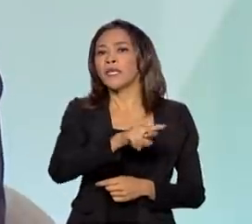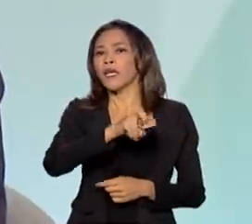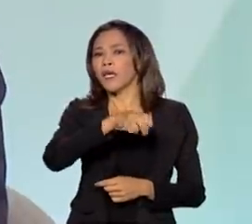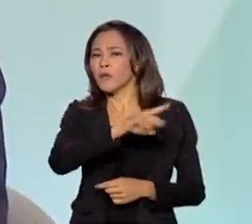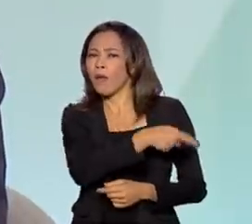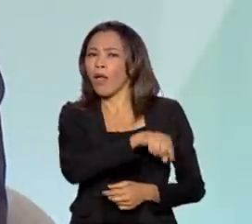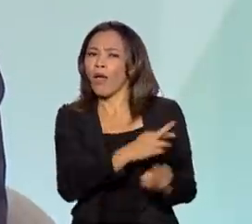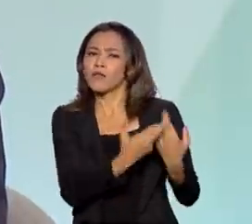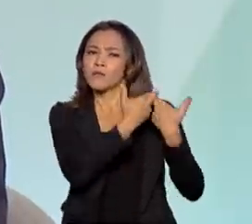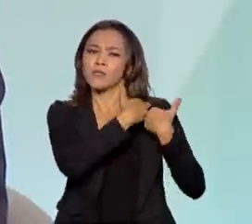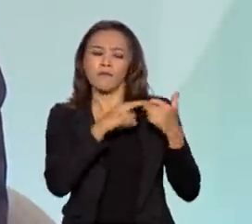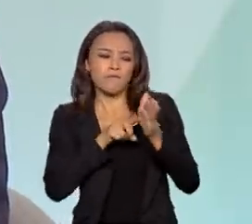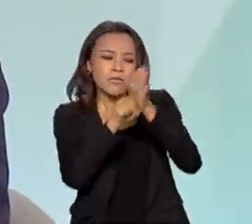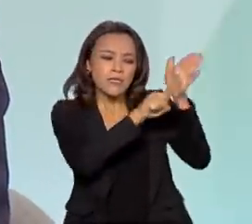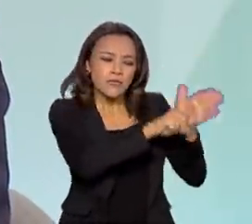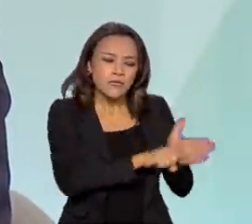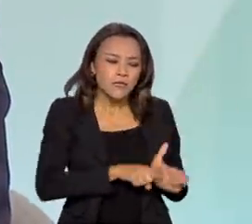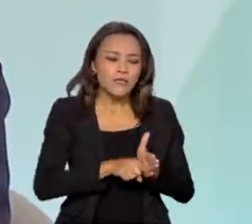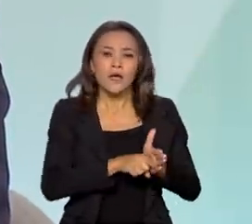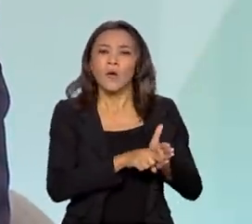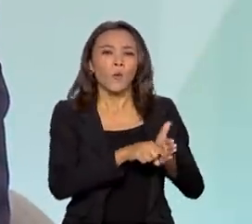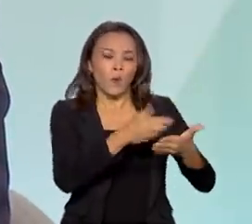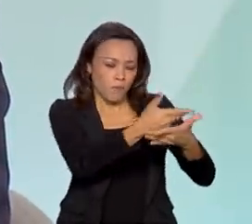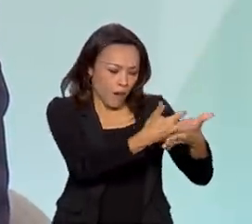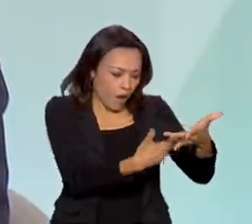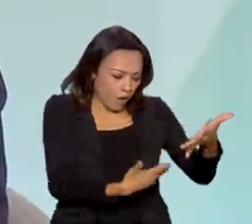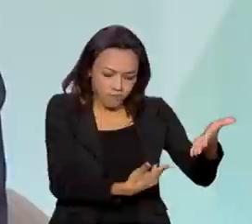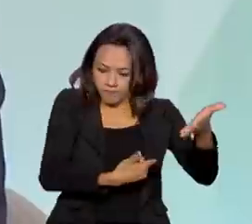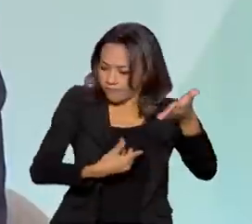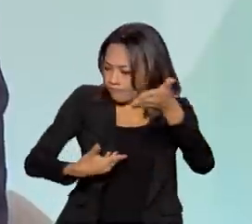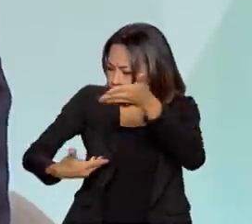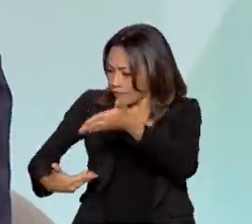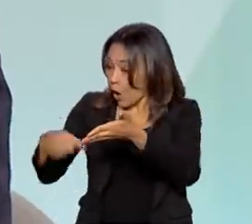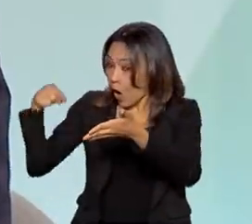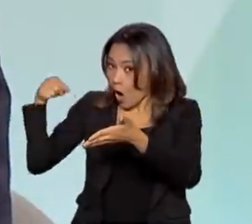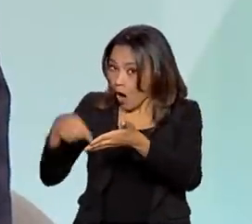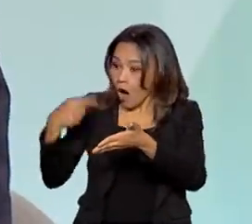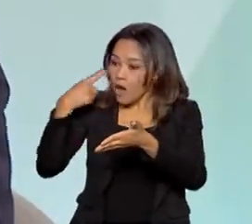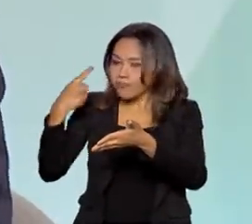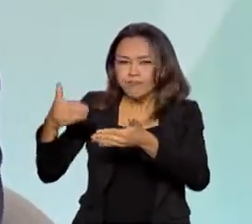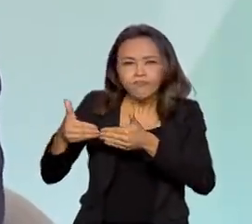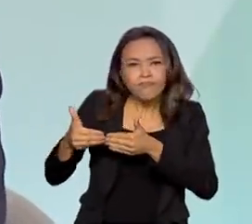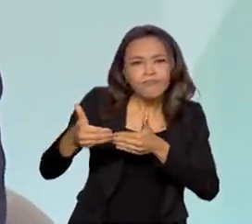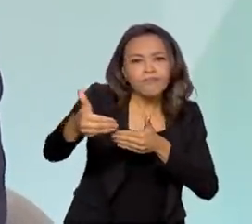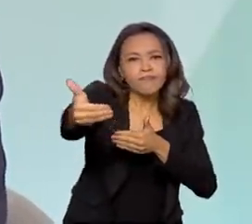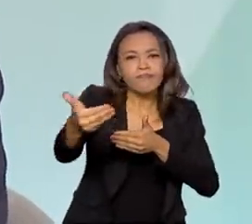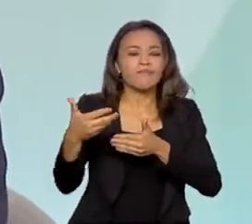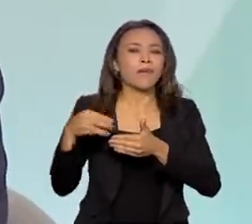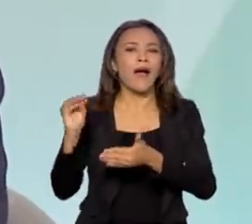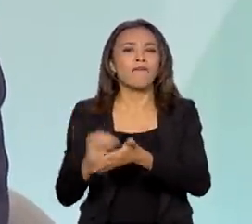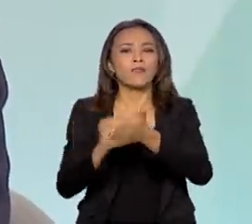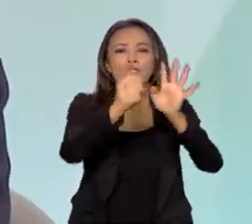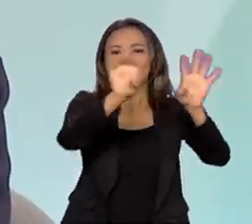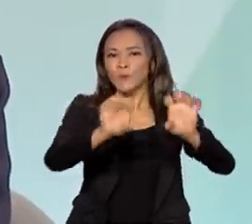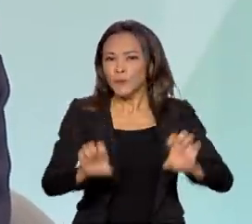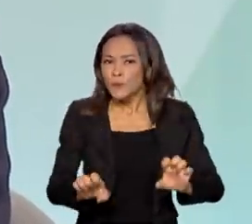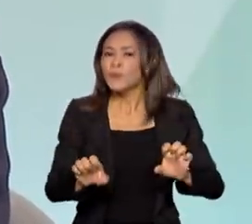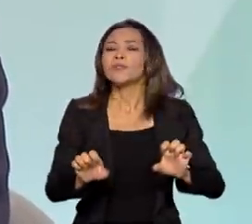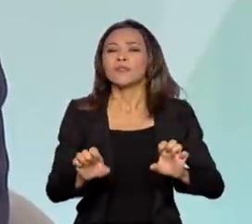estudos e nos apresenta, indicando qual é a evolução, involução ou comportamento do déficit habitacional.